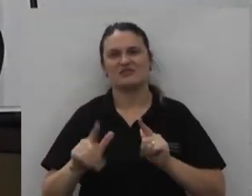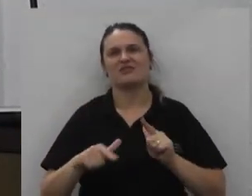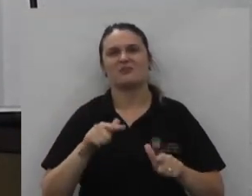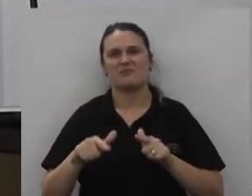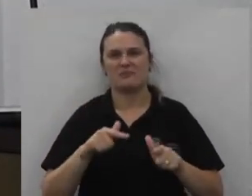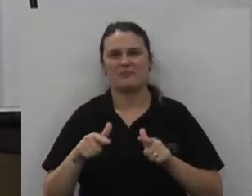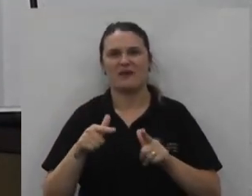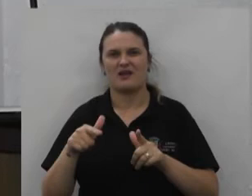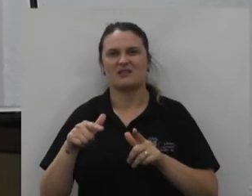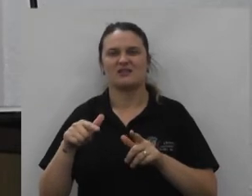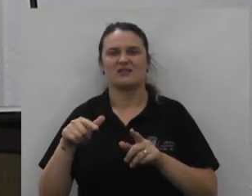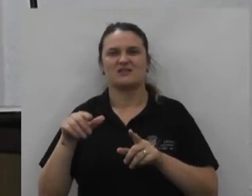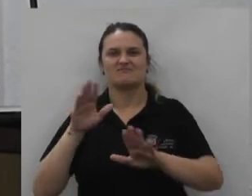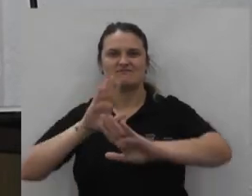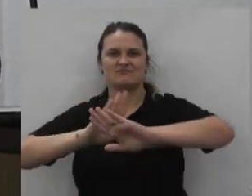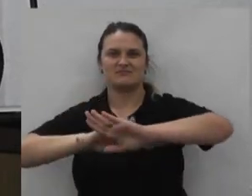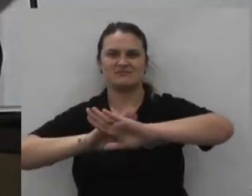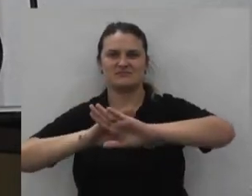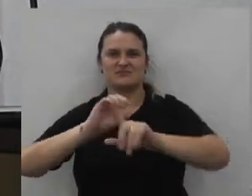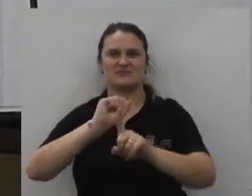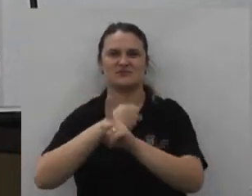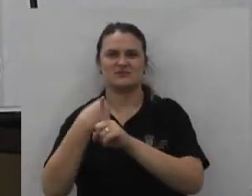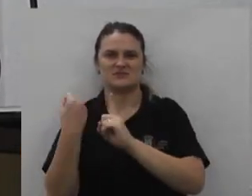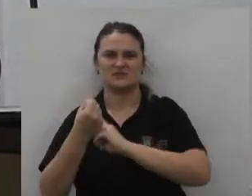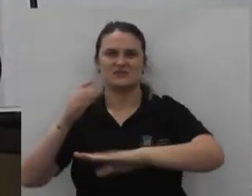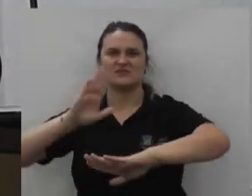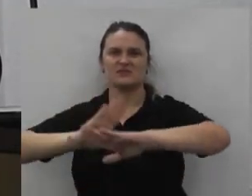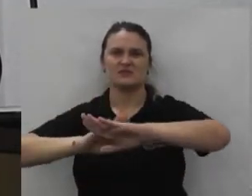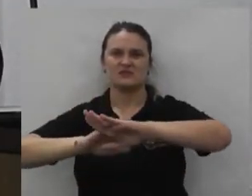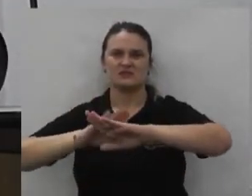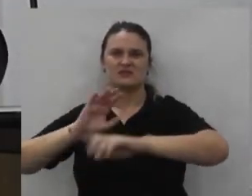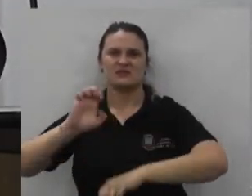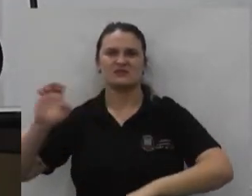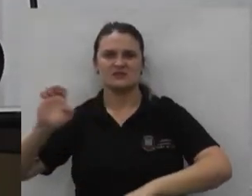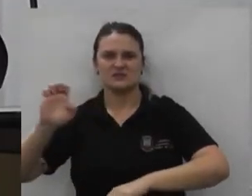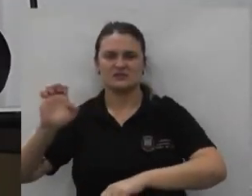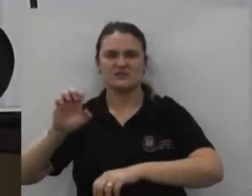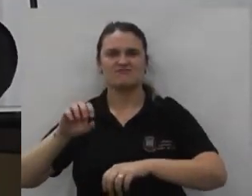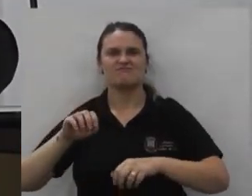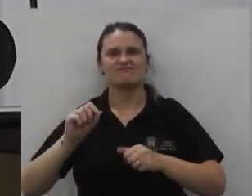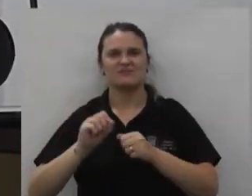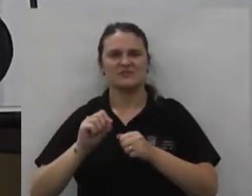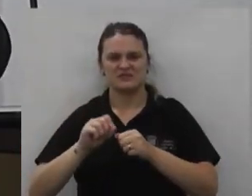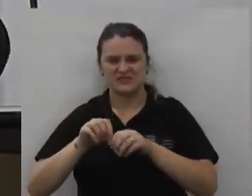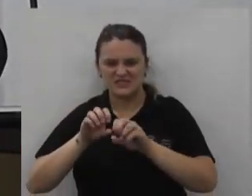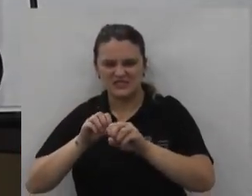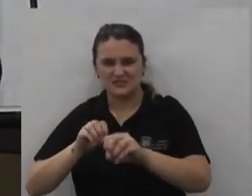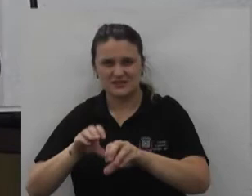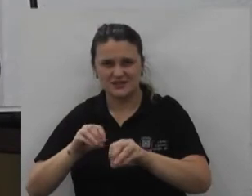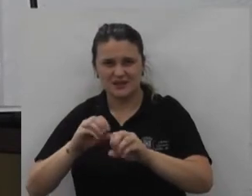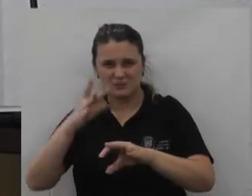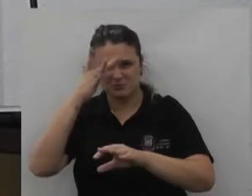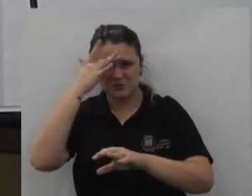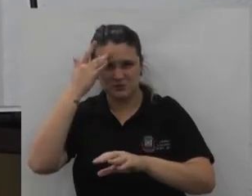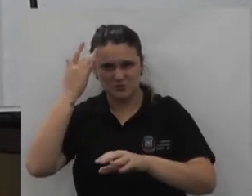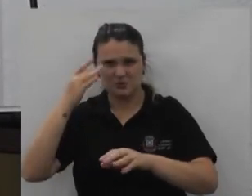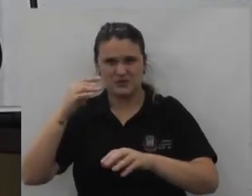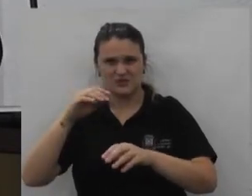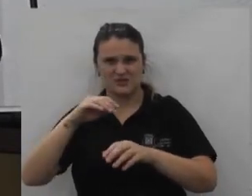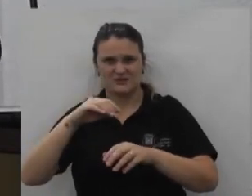trabalham com linha socialista de esquerda para produzir esquerdopatas